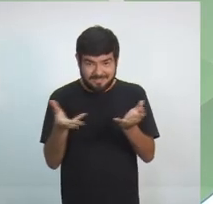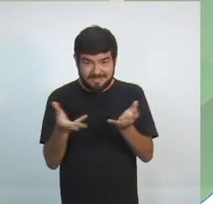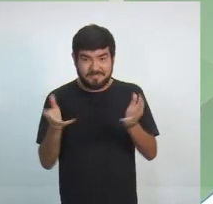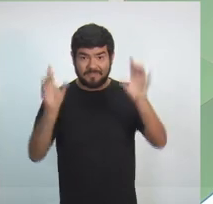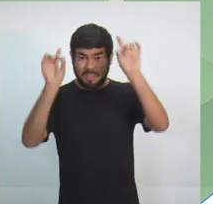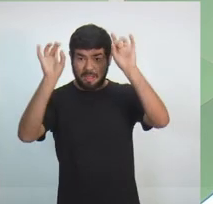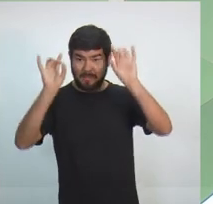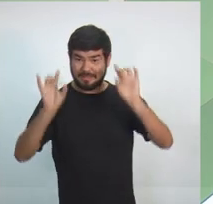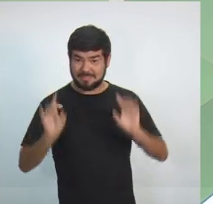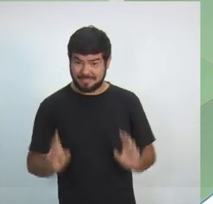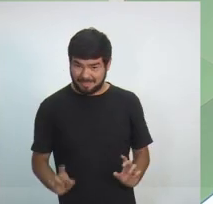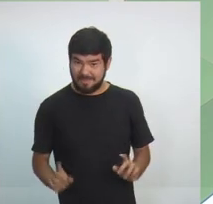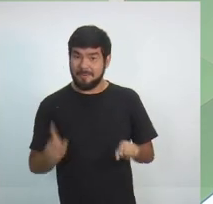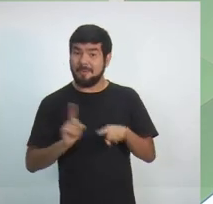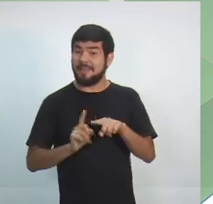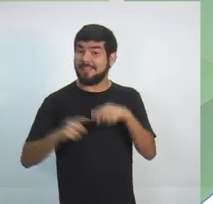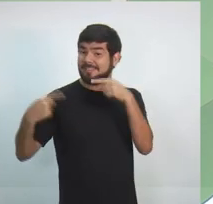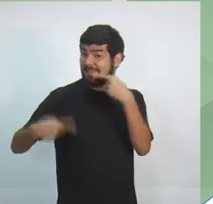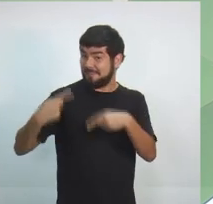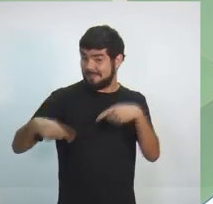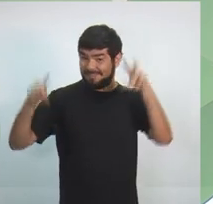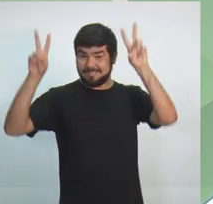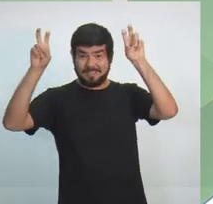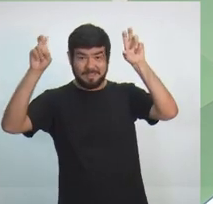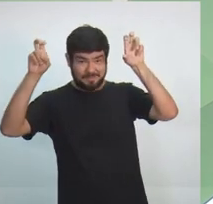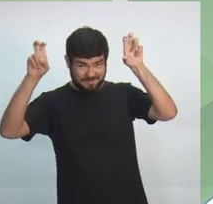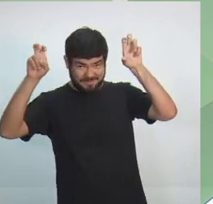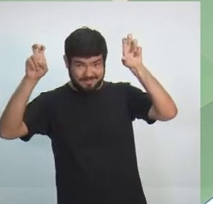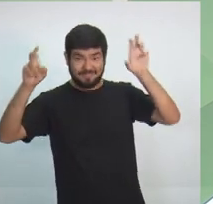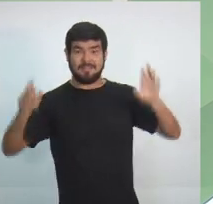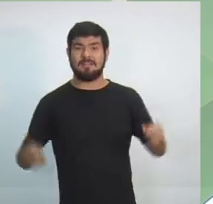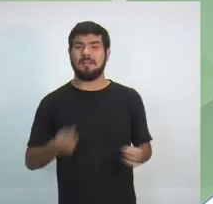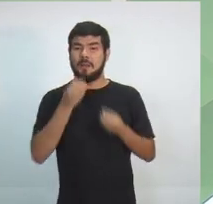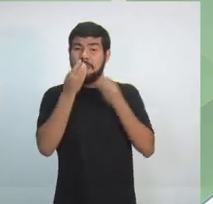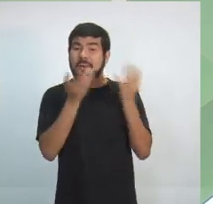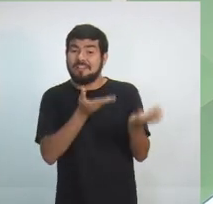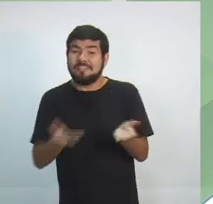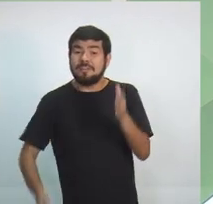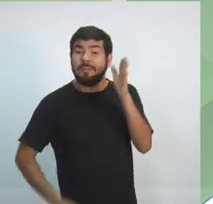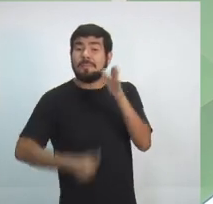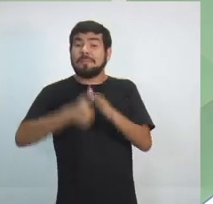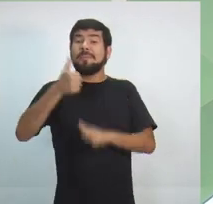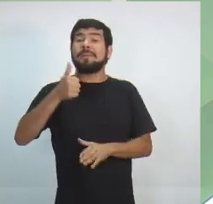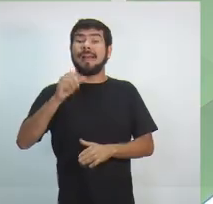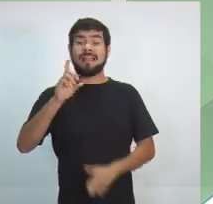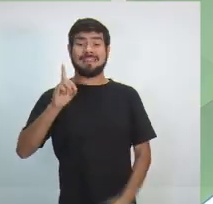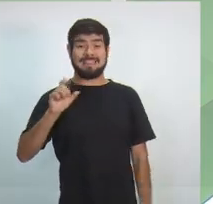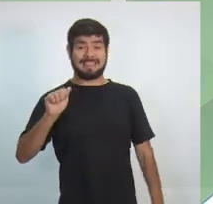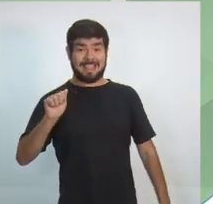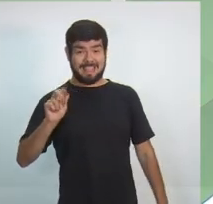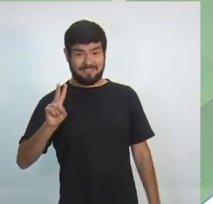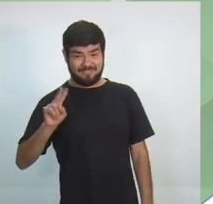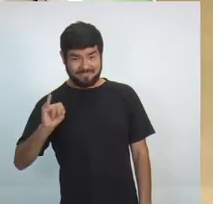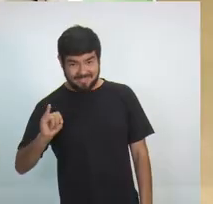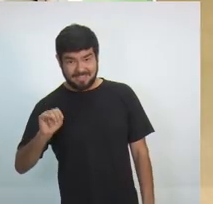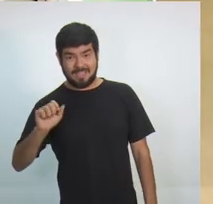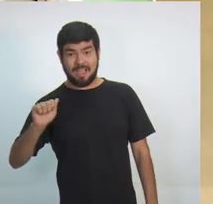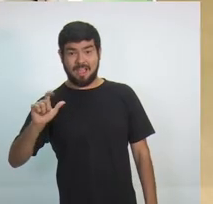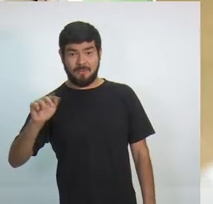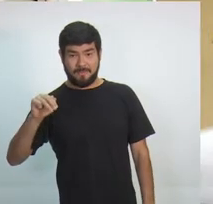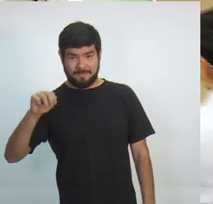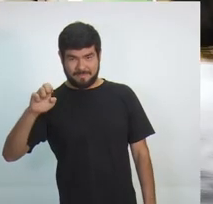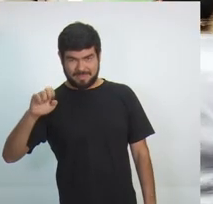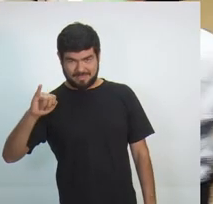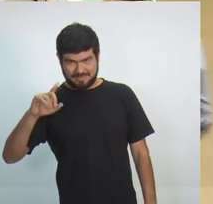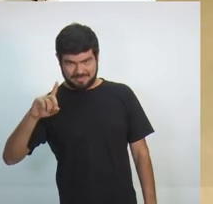a gente vai dar as boas-vindas aos nossos candidatos e o primeiro deles é o candidato Davi Almeida, do PSB. Seja bem-vindo,